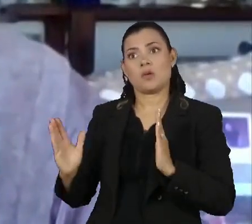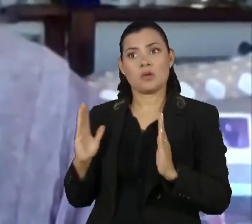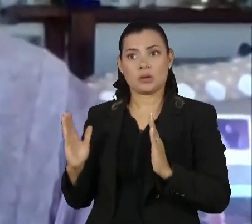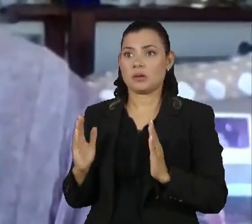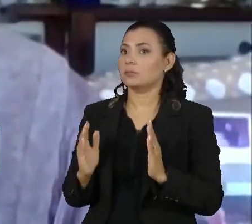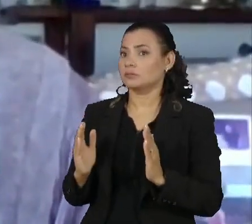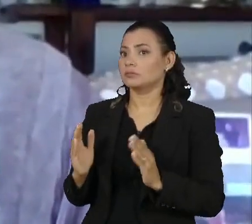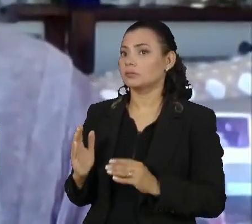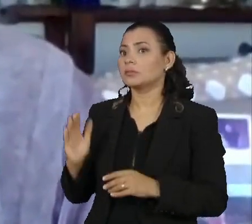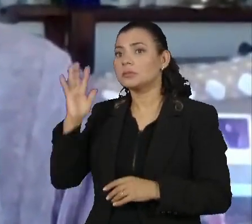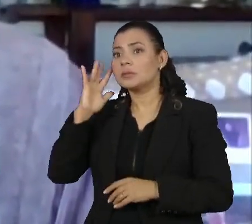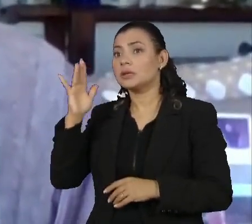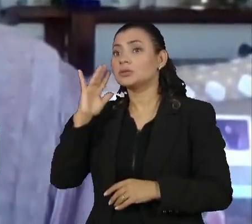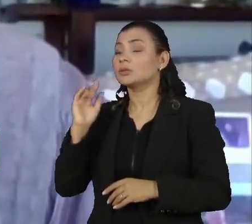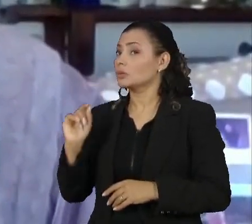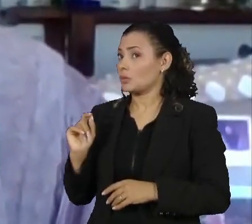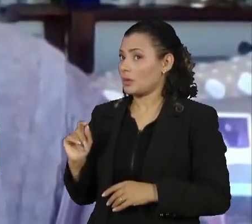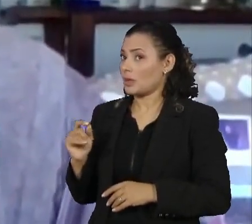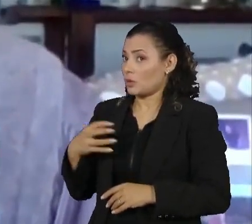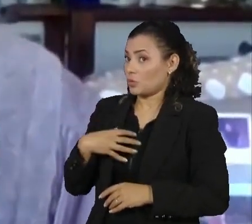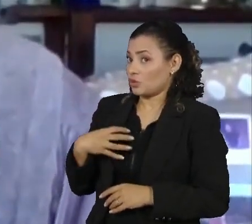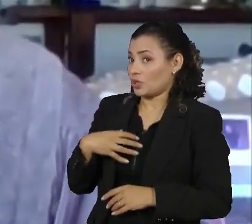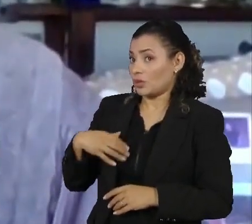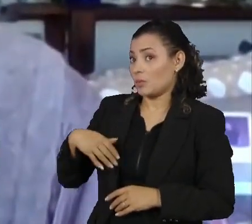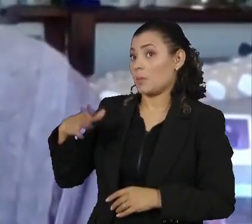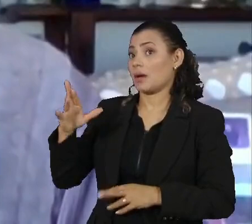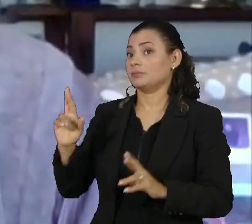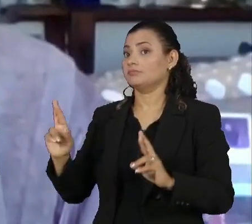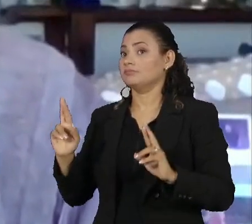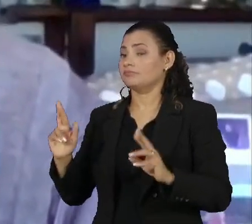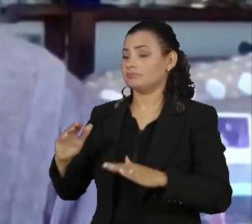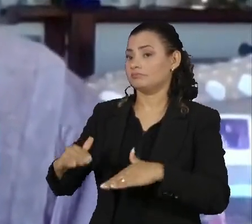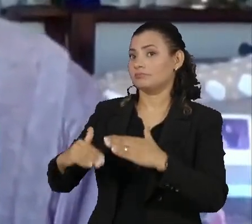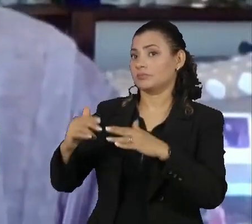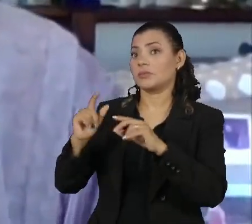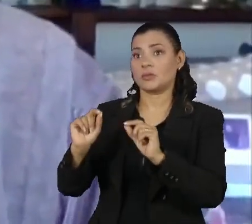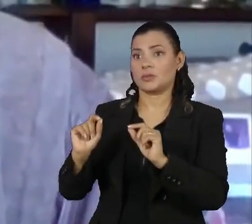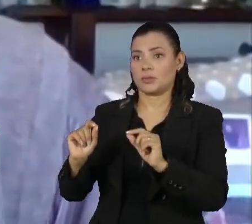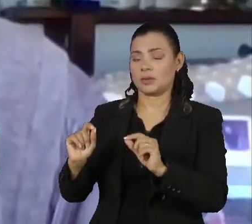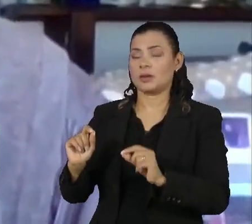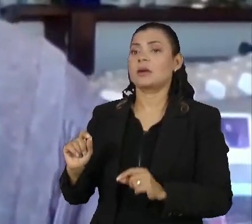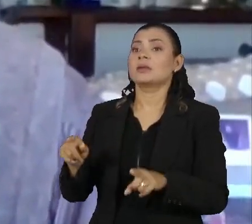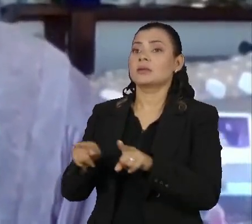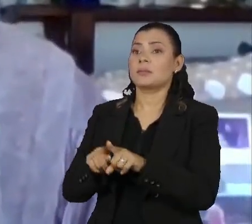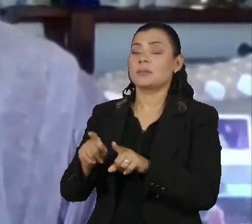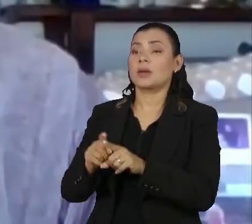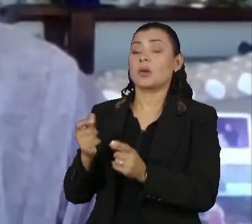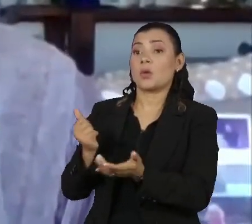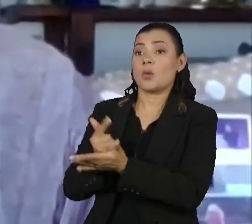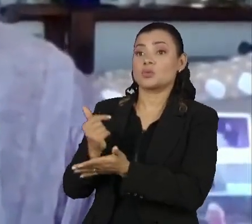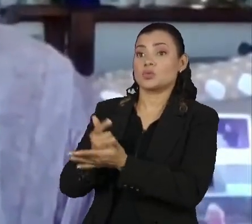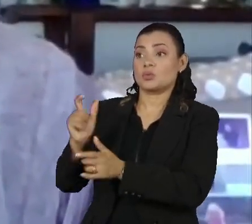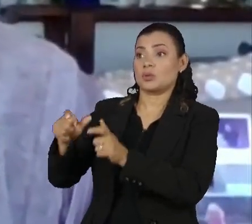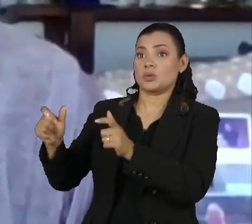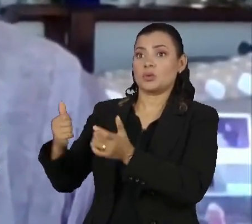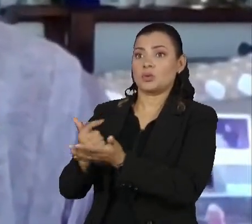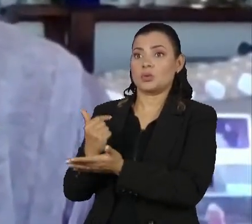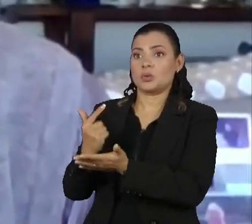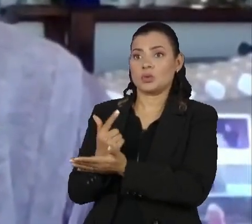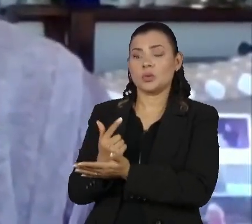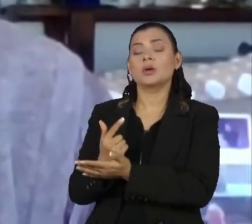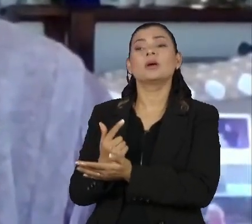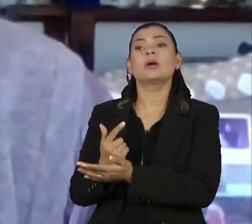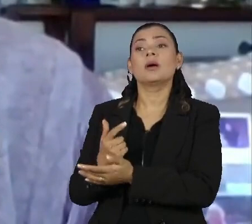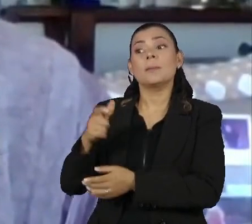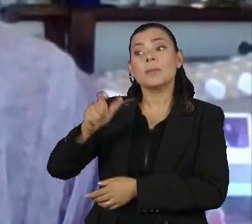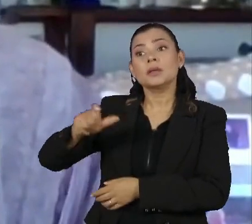inicialmente, apenas de uma maneira prospectiva, que os grandes consumidores serão aqueles que